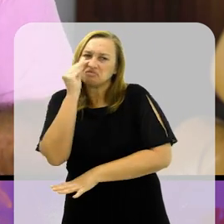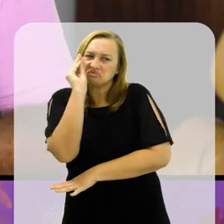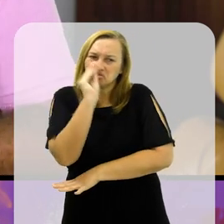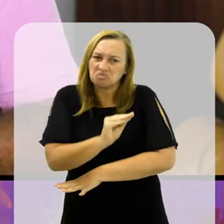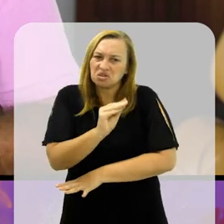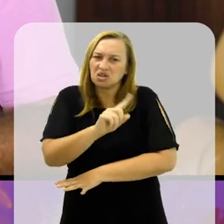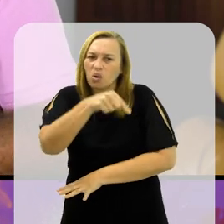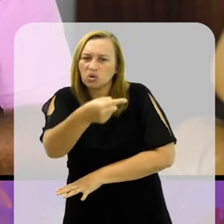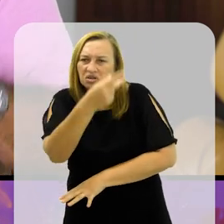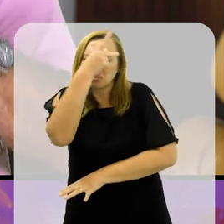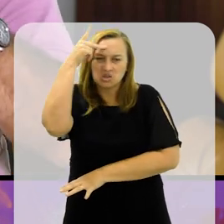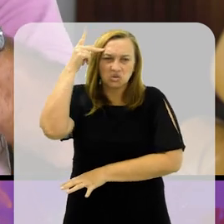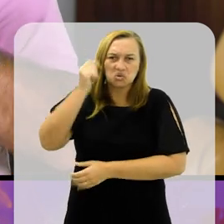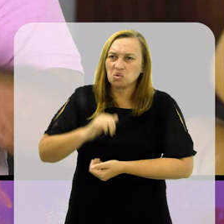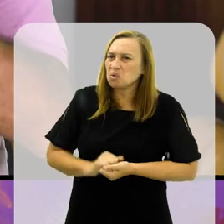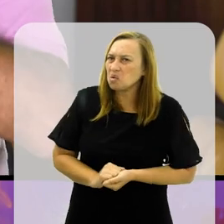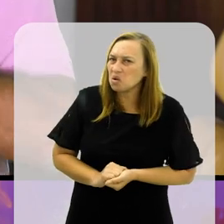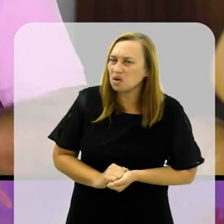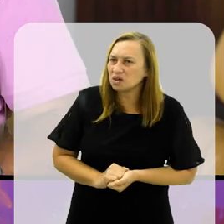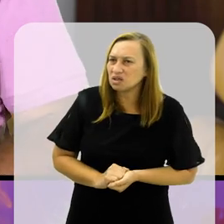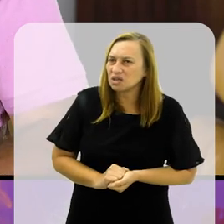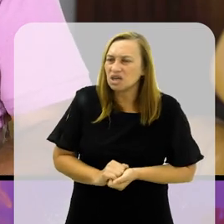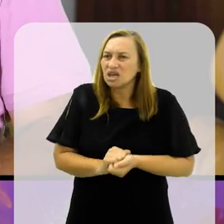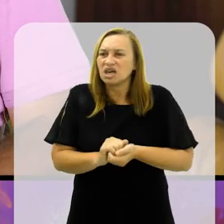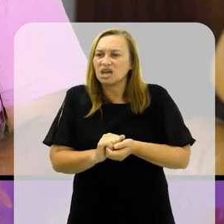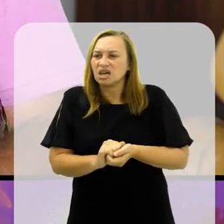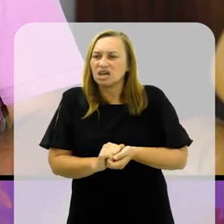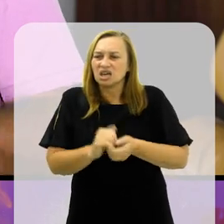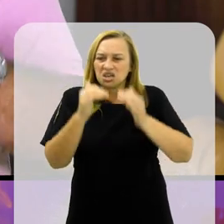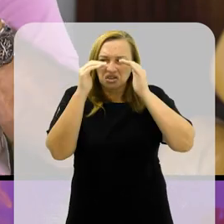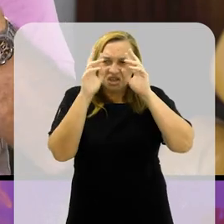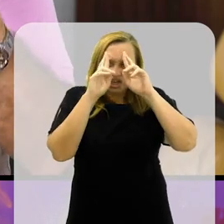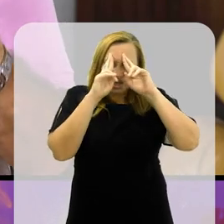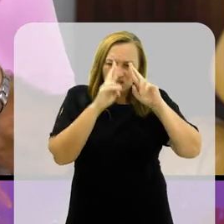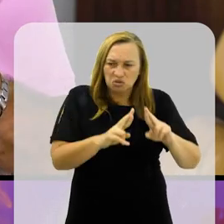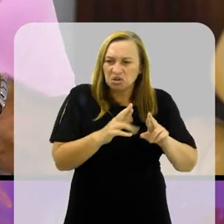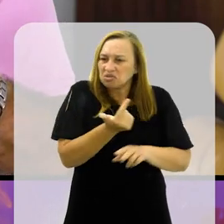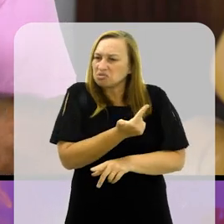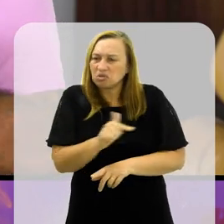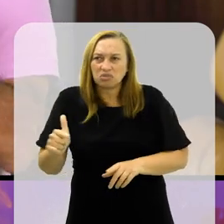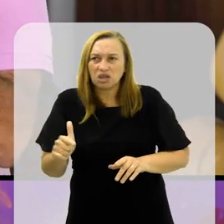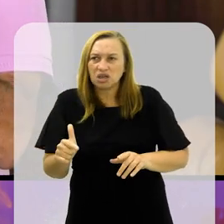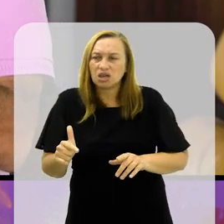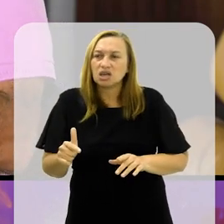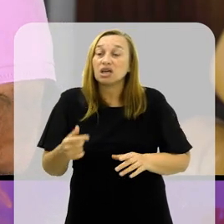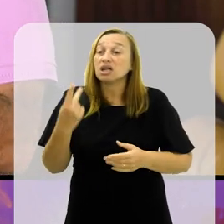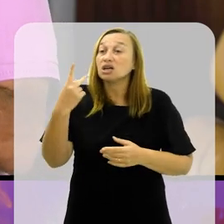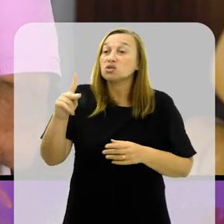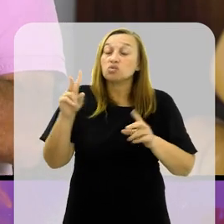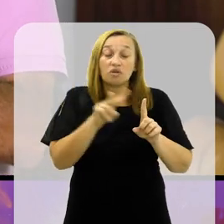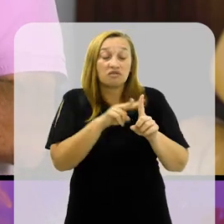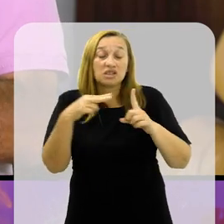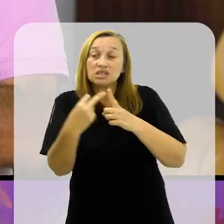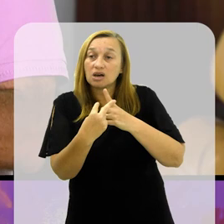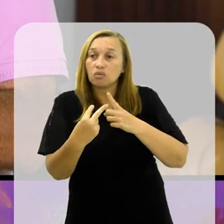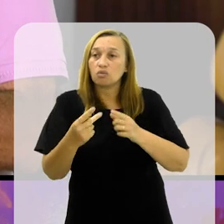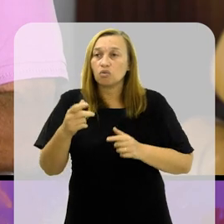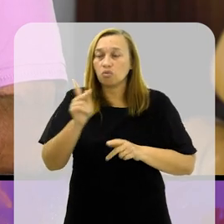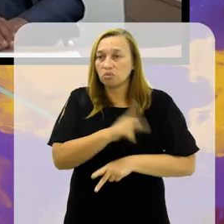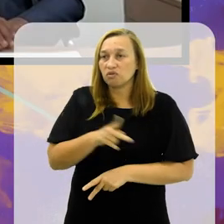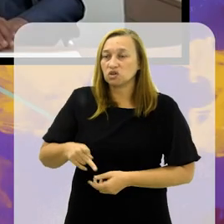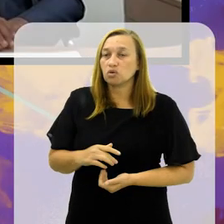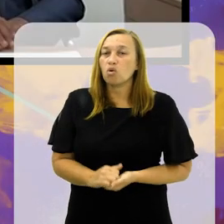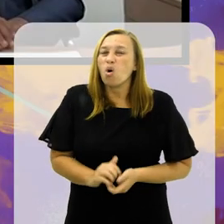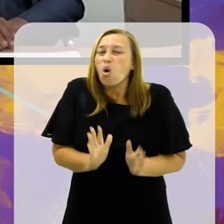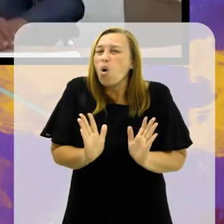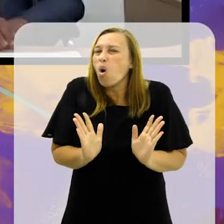desrespeito ao próximo, um desrespeito à diversidade. Na tua opinião, na tua visão como educador?